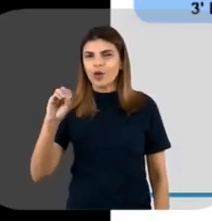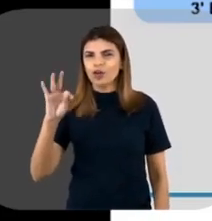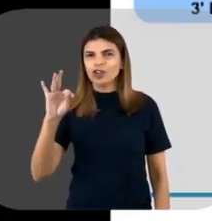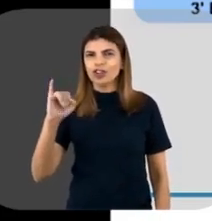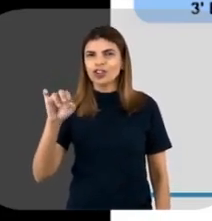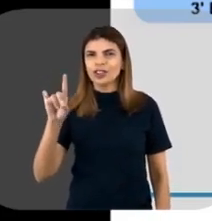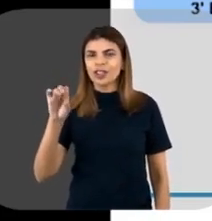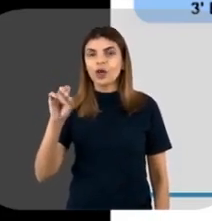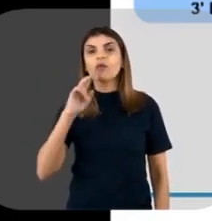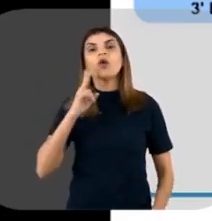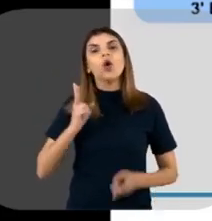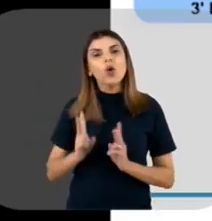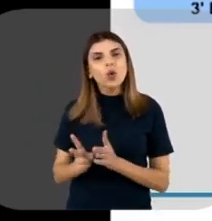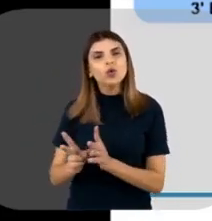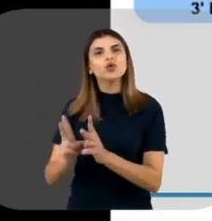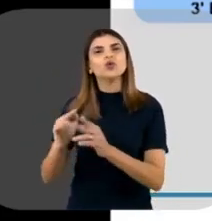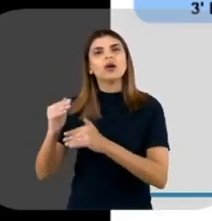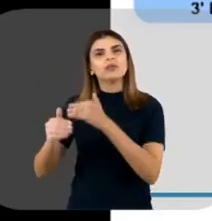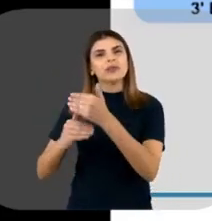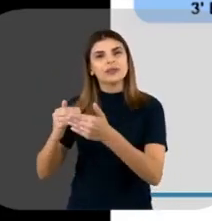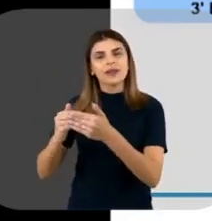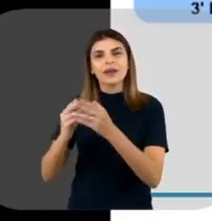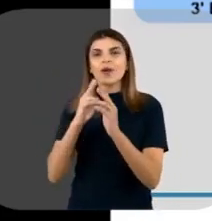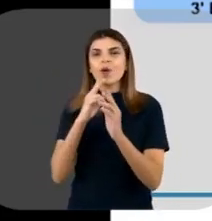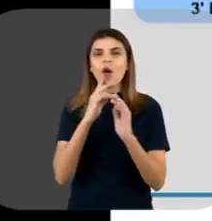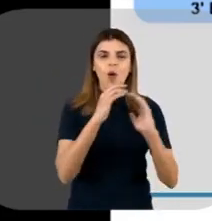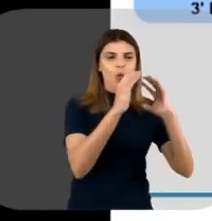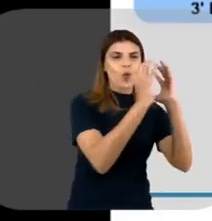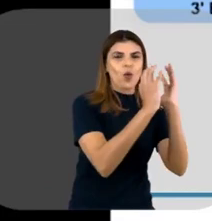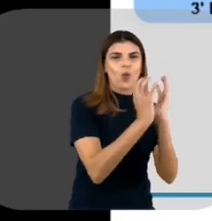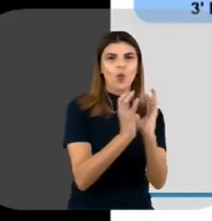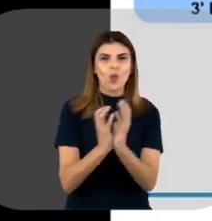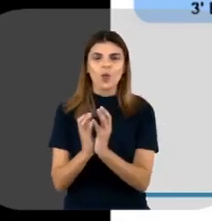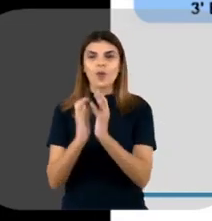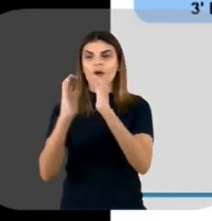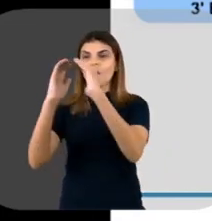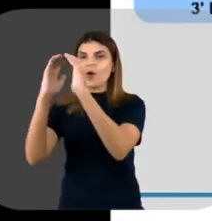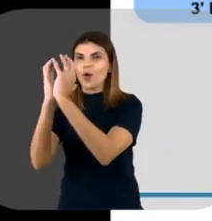dando continuidade à cadeia de DNA.